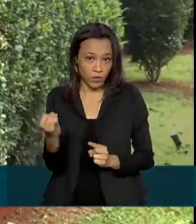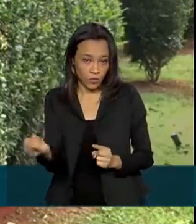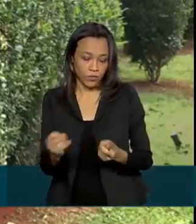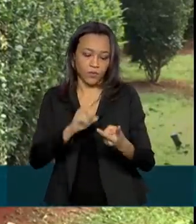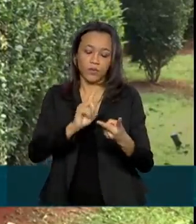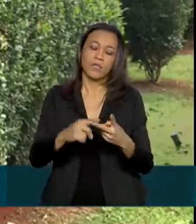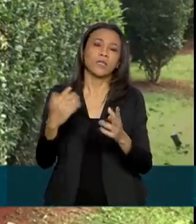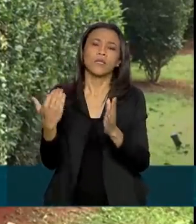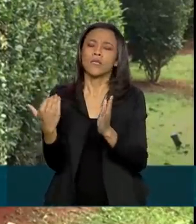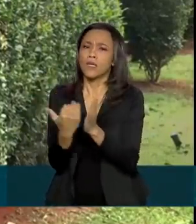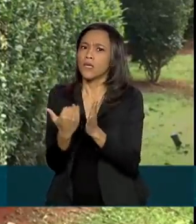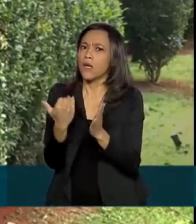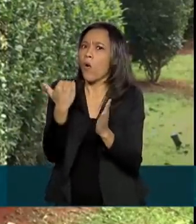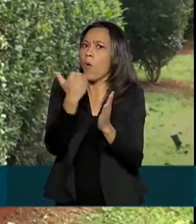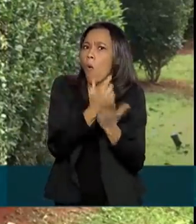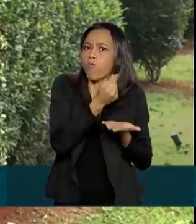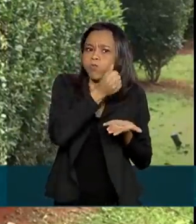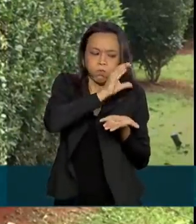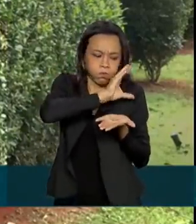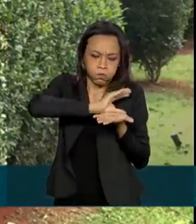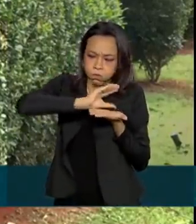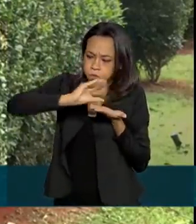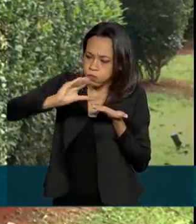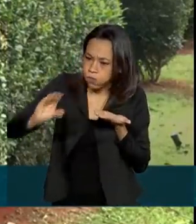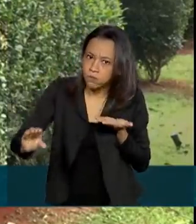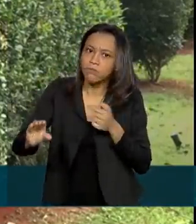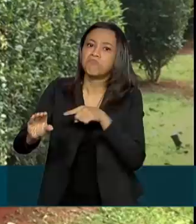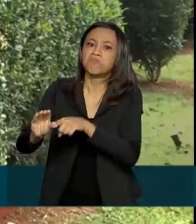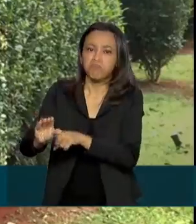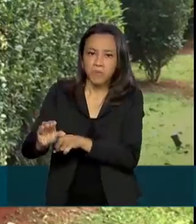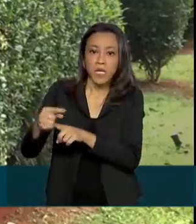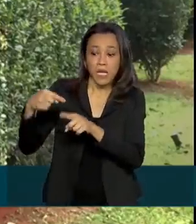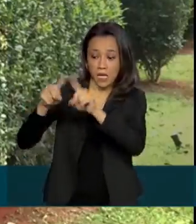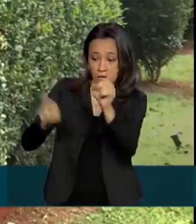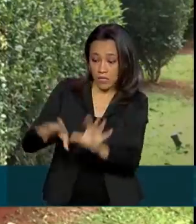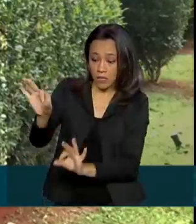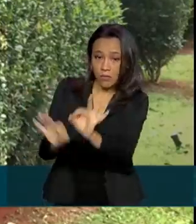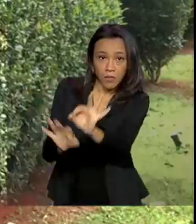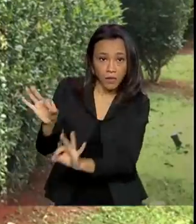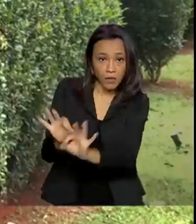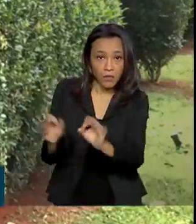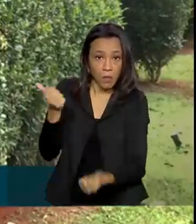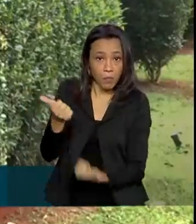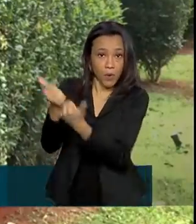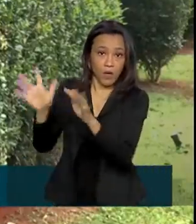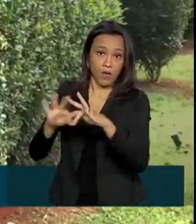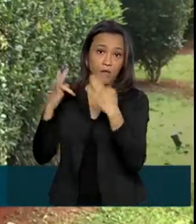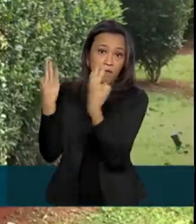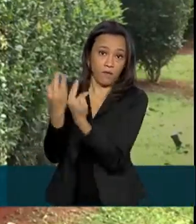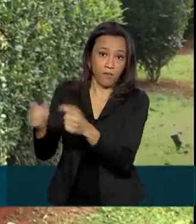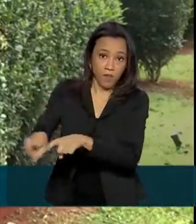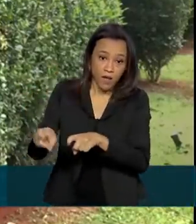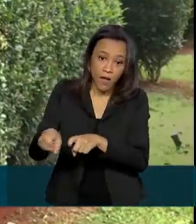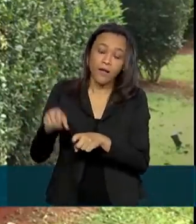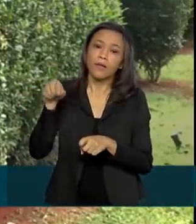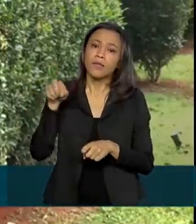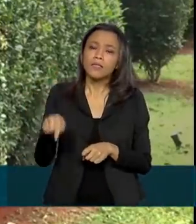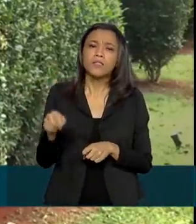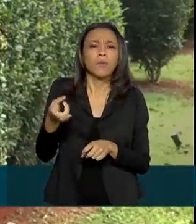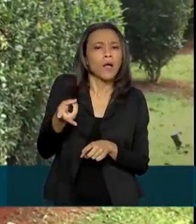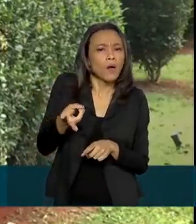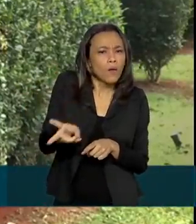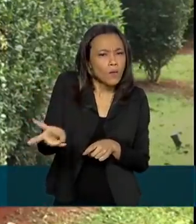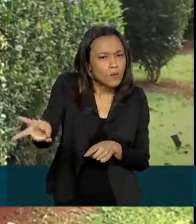dos valores, o Plano Safra para Agricultura Familiar está reforçando o Pronaf Habitação, para garantir a